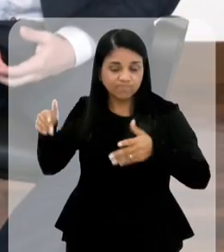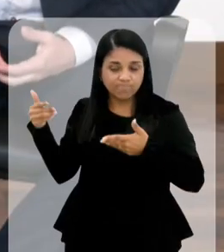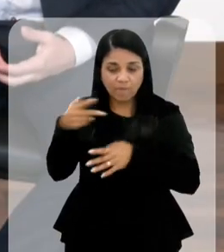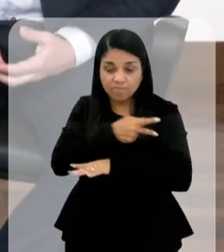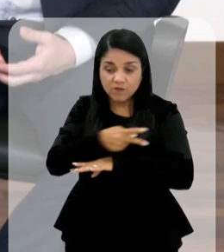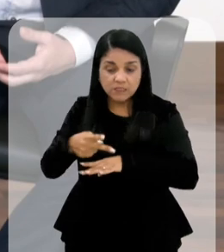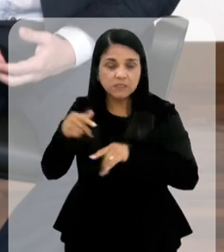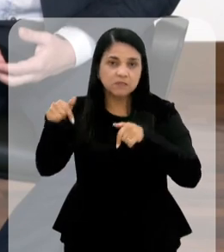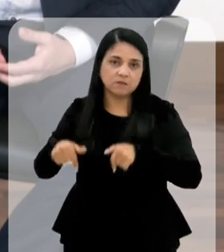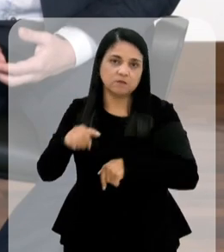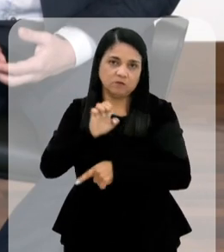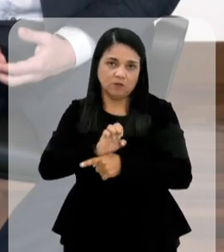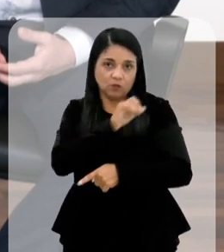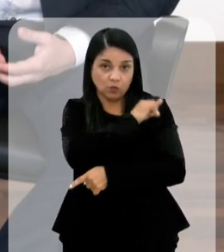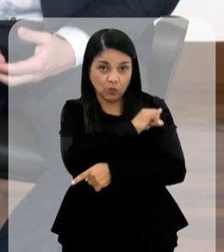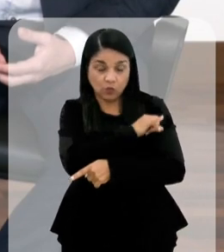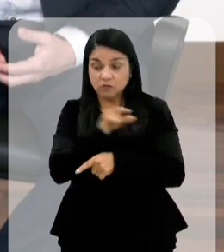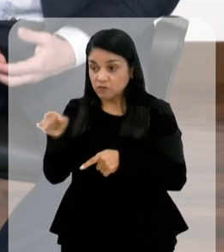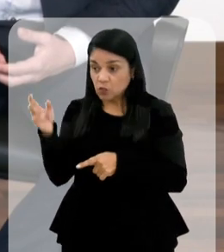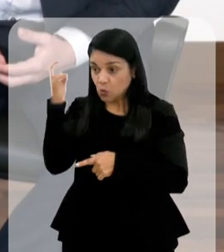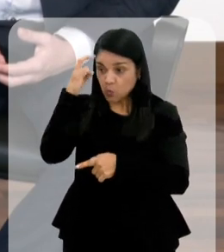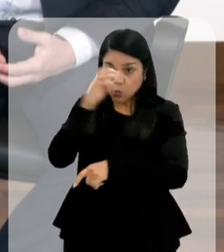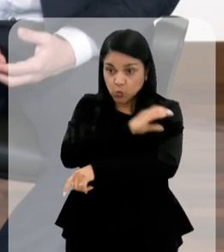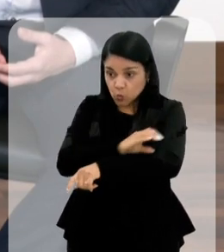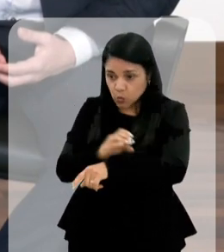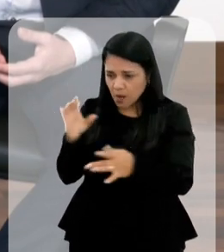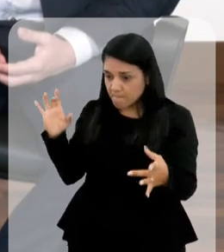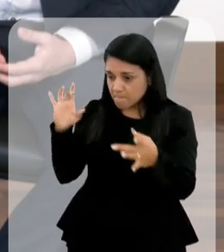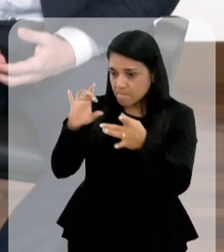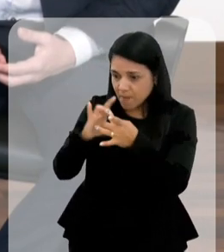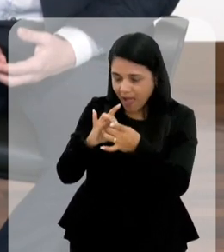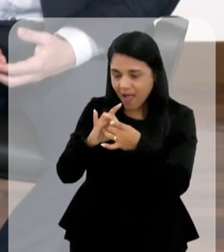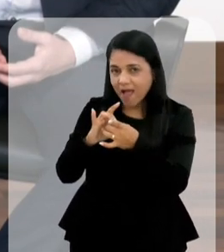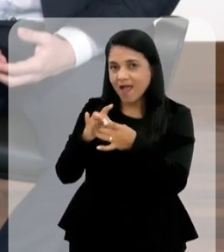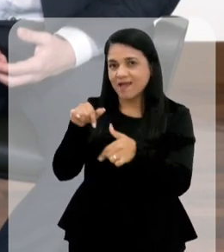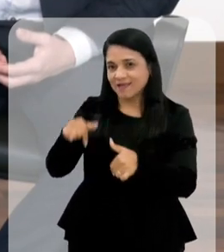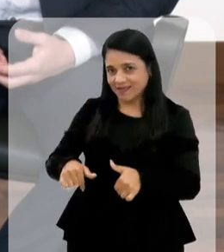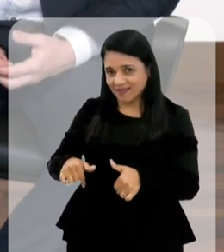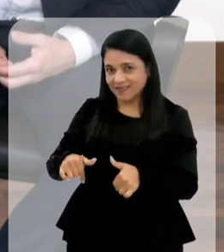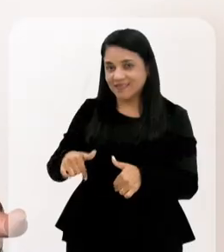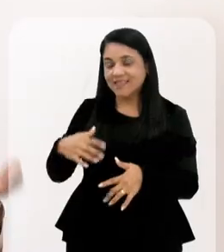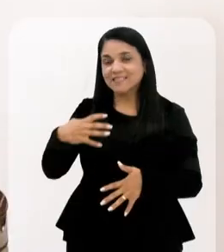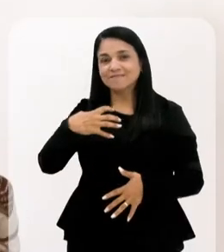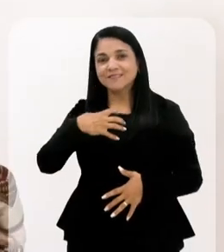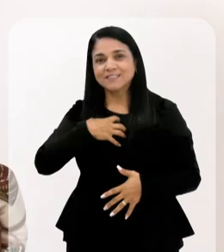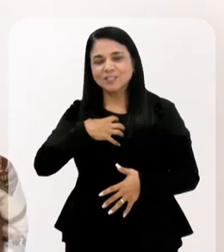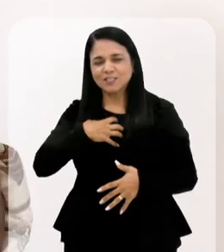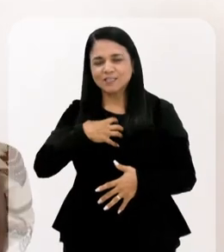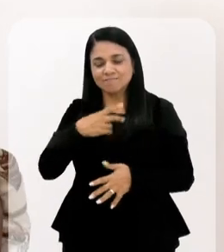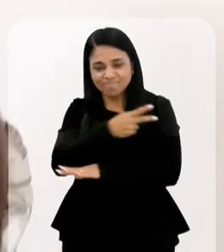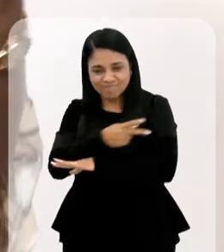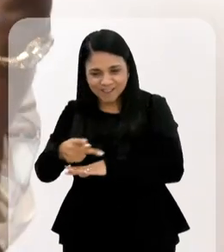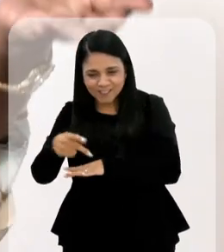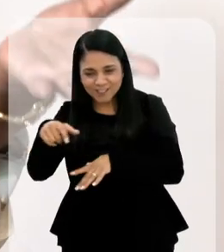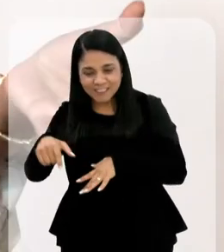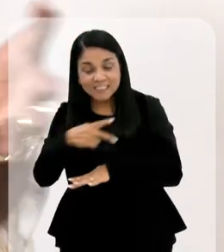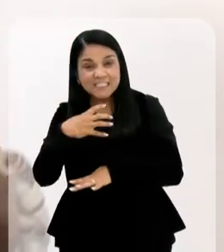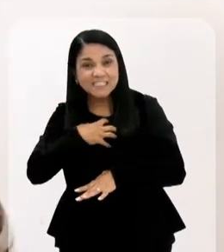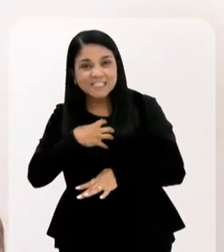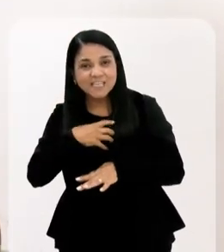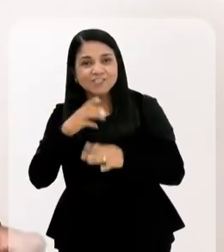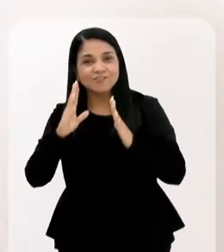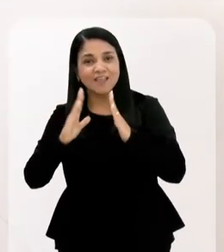você tem alguma coisa da cultura relacionada a isso, a pessoa se sente em casa, porque ela sabe que a cultura dela está